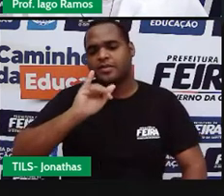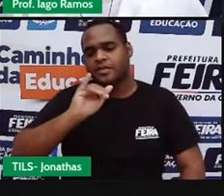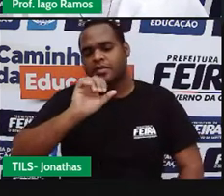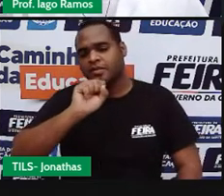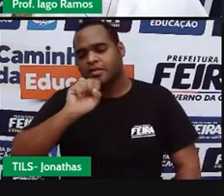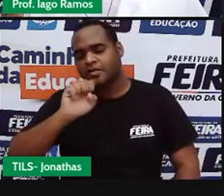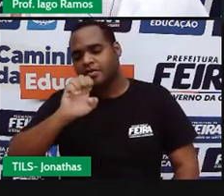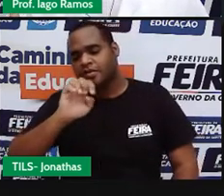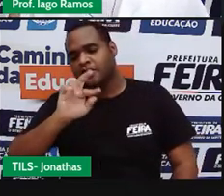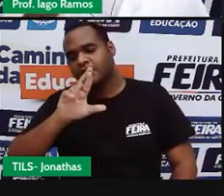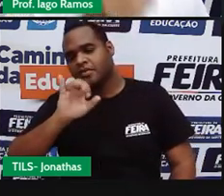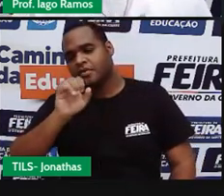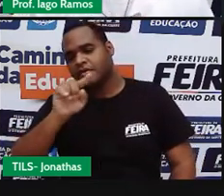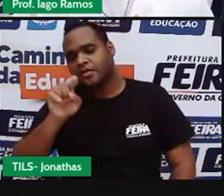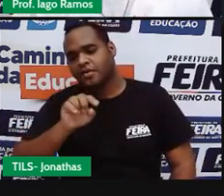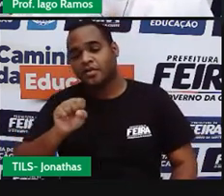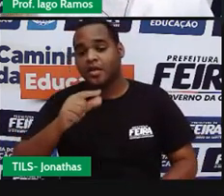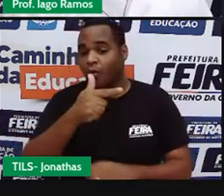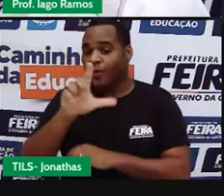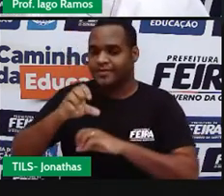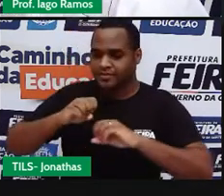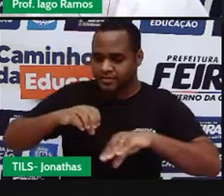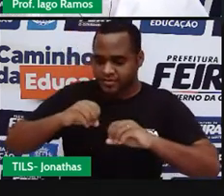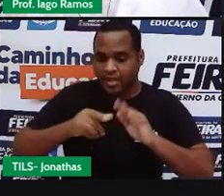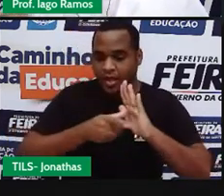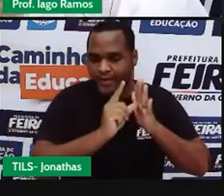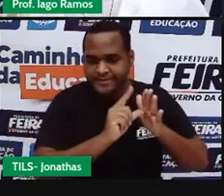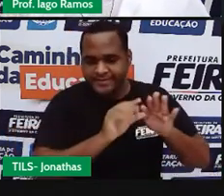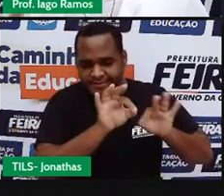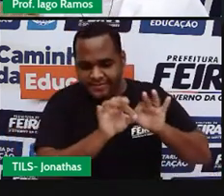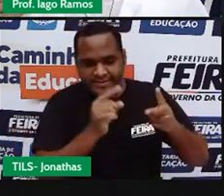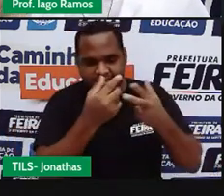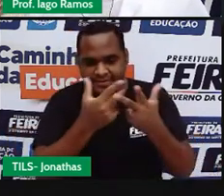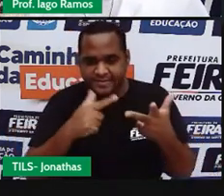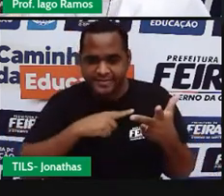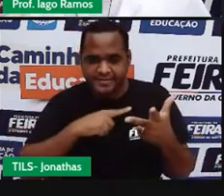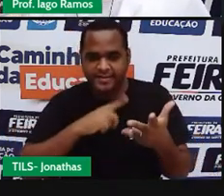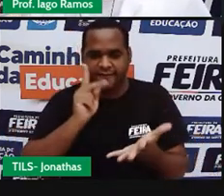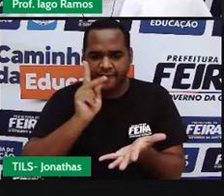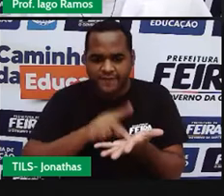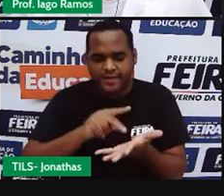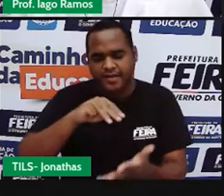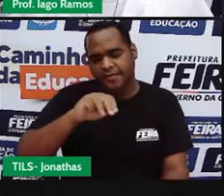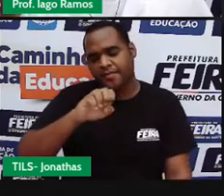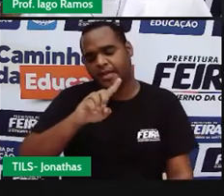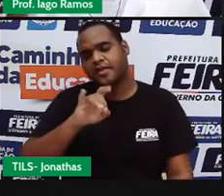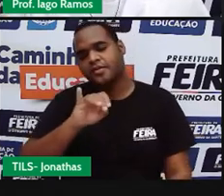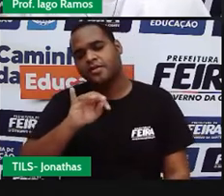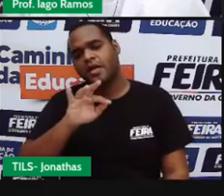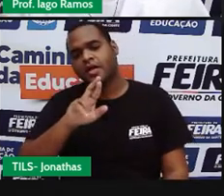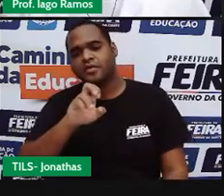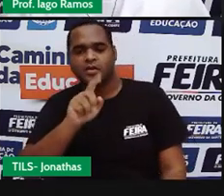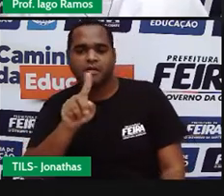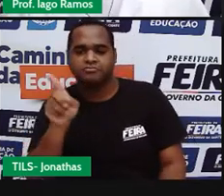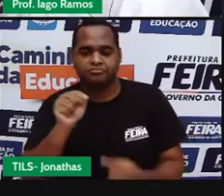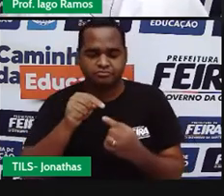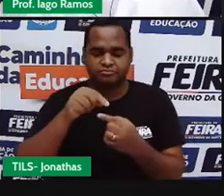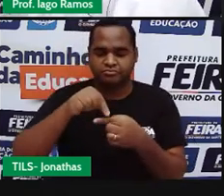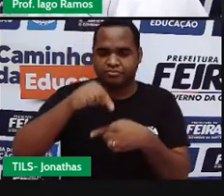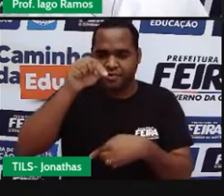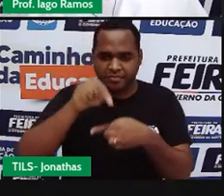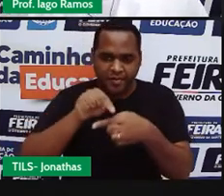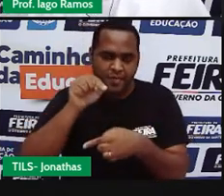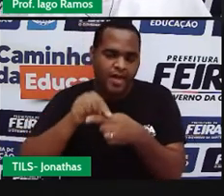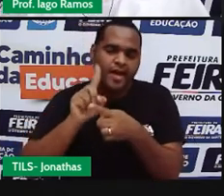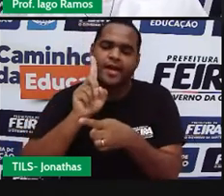bicetriz. Na aula anterior a essa, a gente aprendeu o conceito de mediatriz, tá? Então, nessa aula,